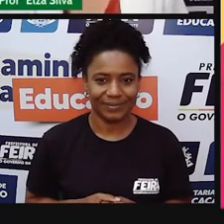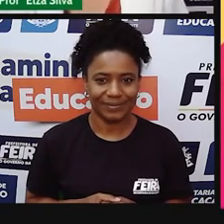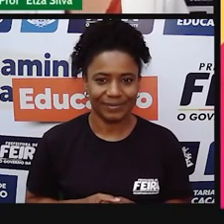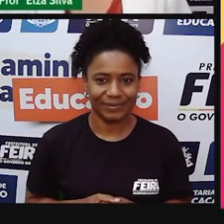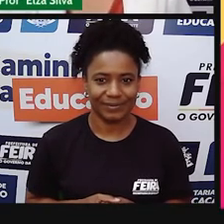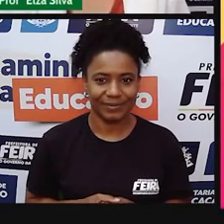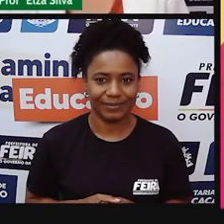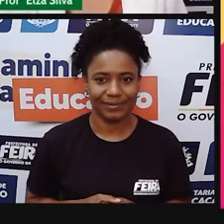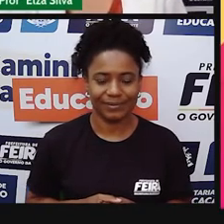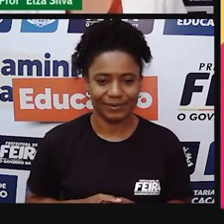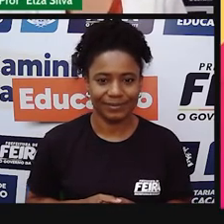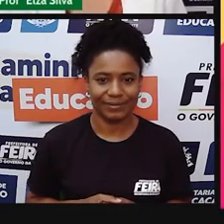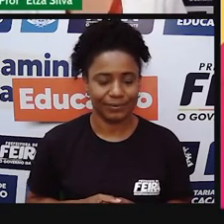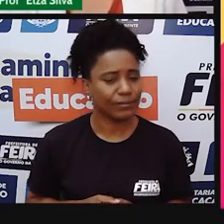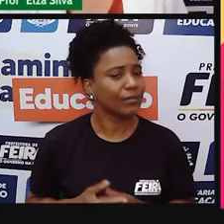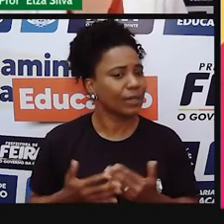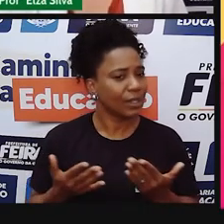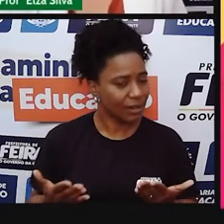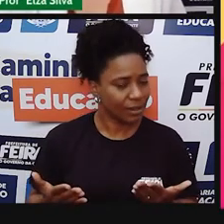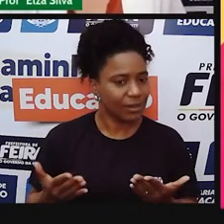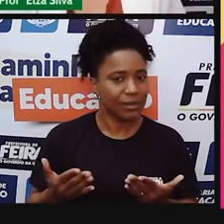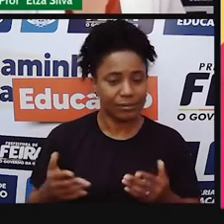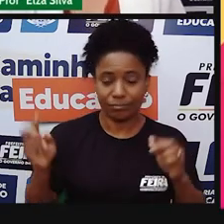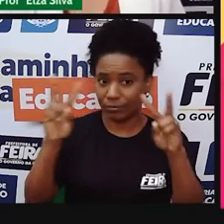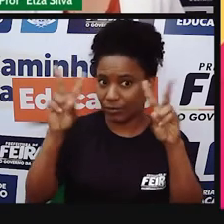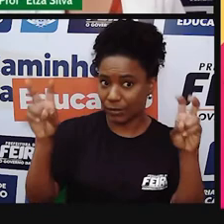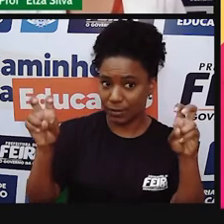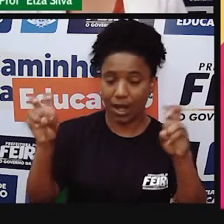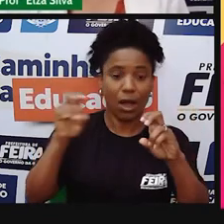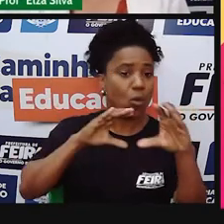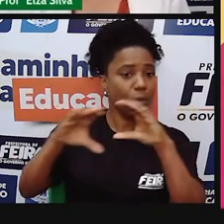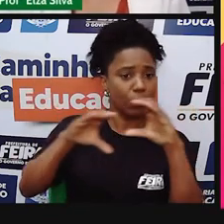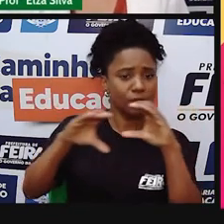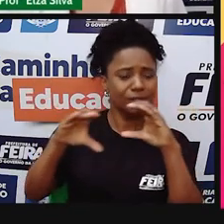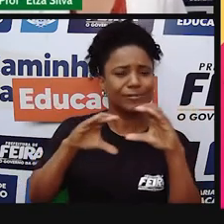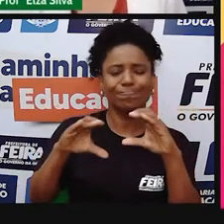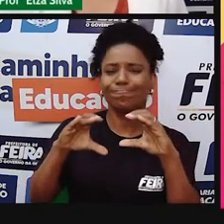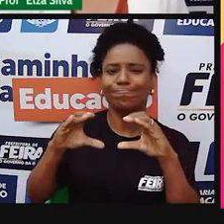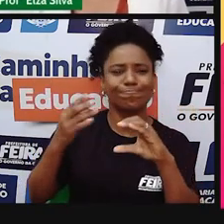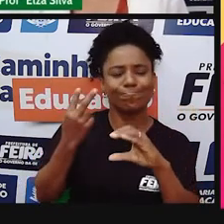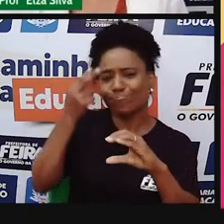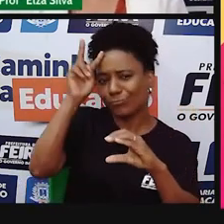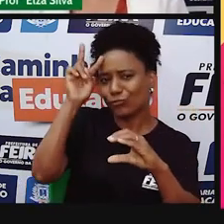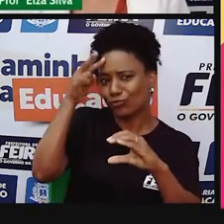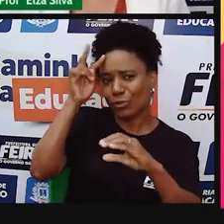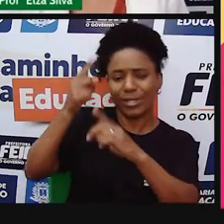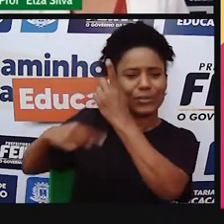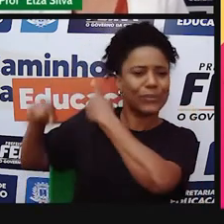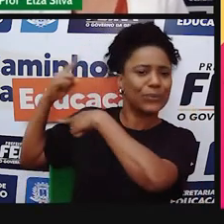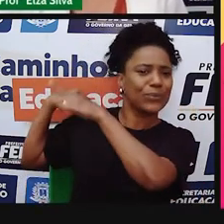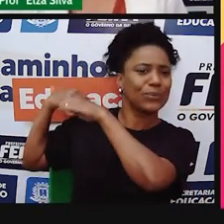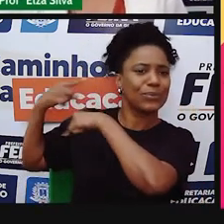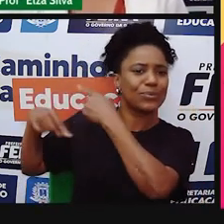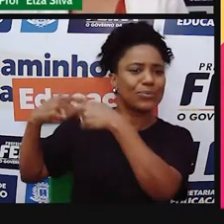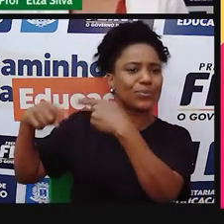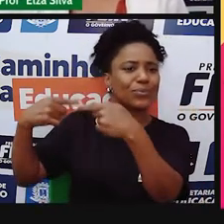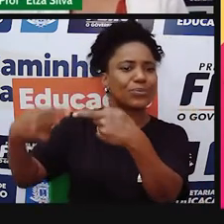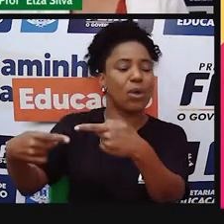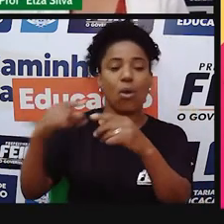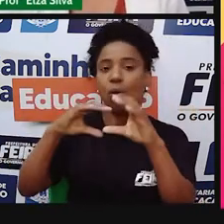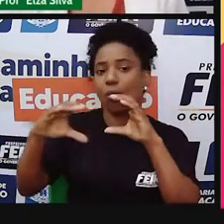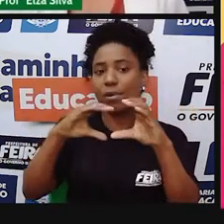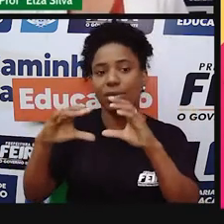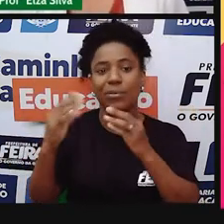History of Communication. História da comunicação. O é que nós vamos aprender sobre a história da comunicação hoje?